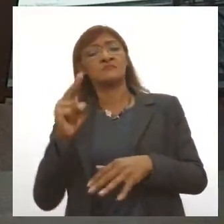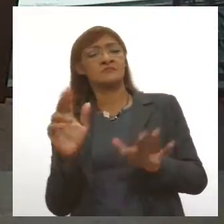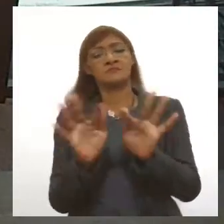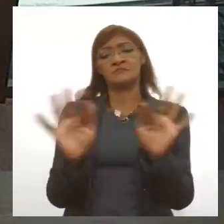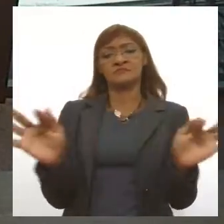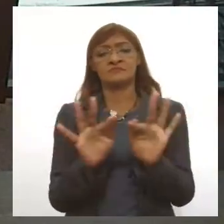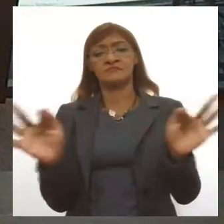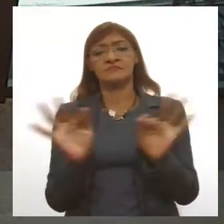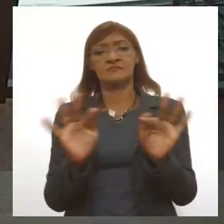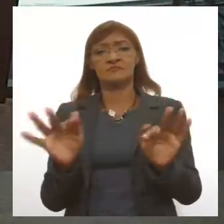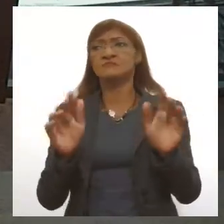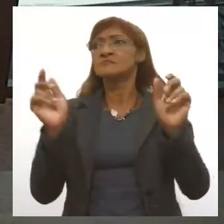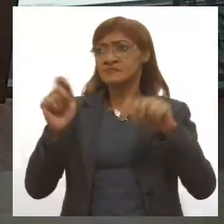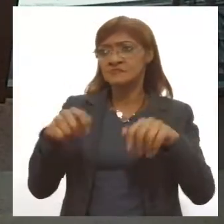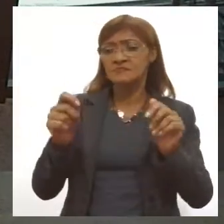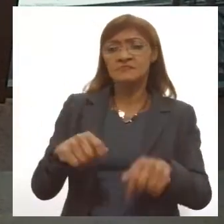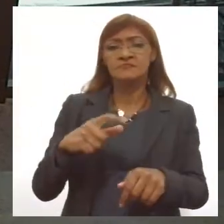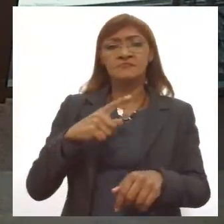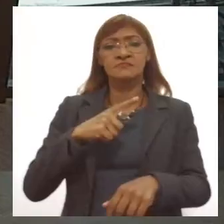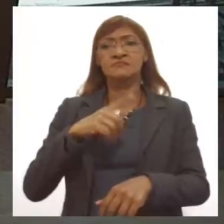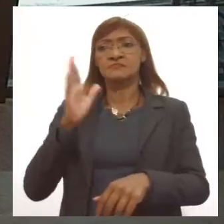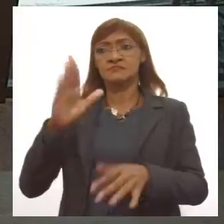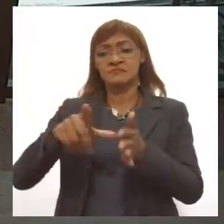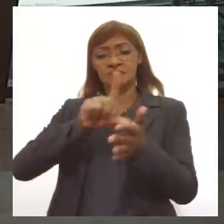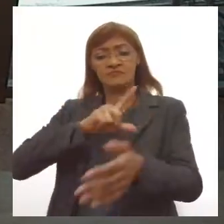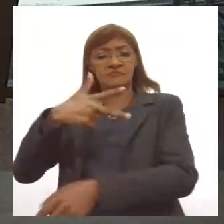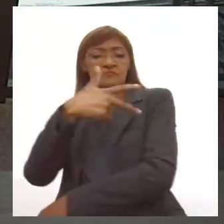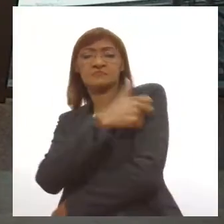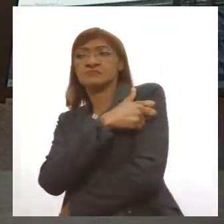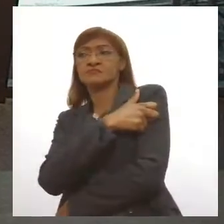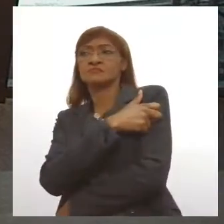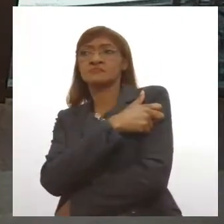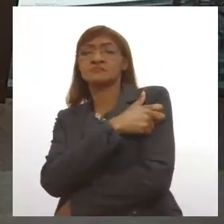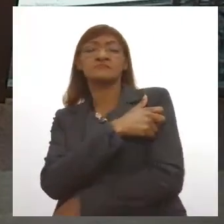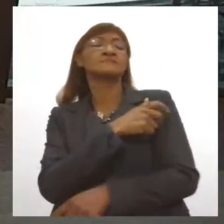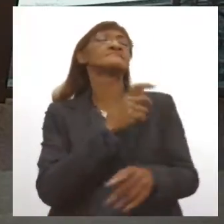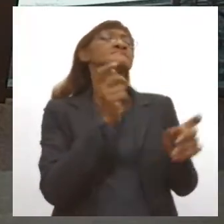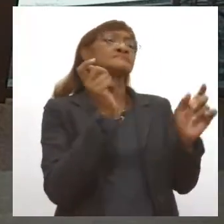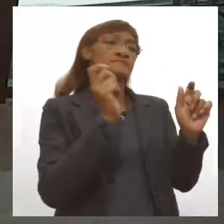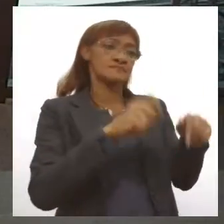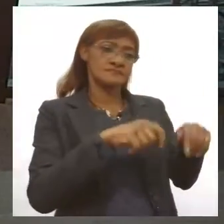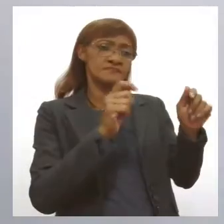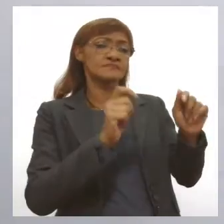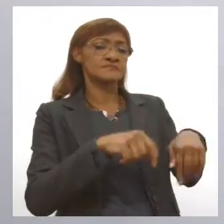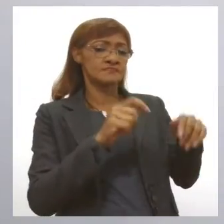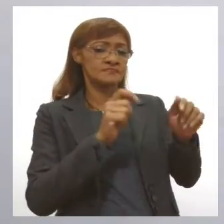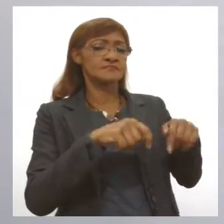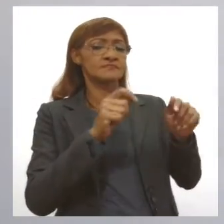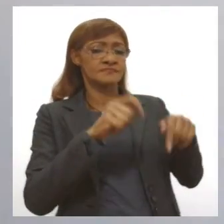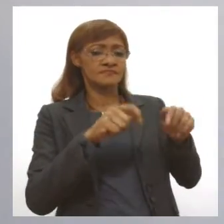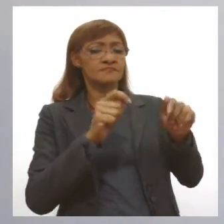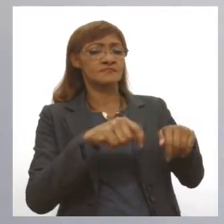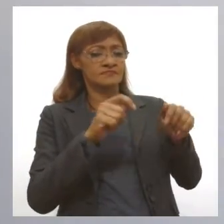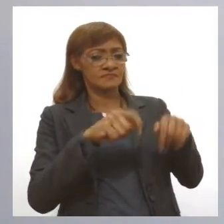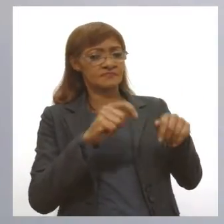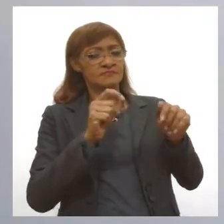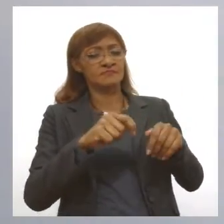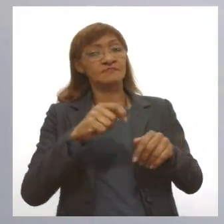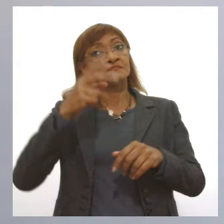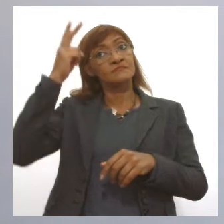pode chegar a transmitir tendo tomado a vacina? Pode. Lembra que a taxa de eficácia da vacina em geral é de